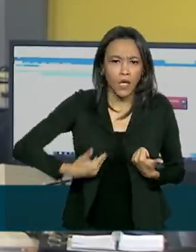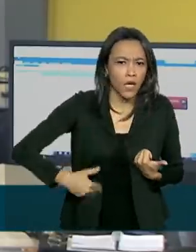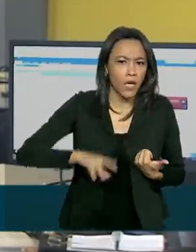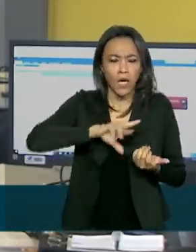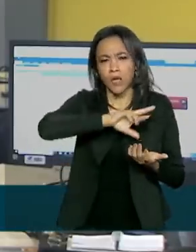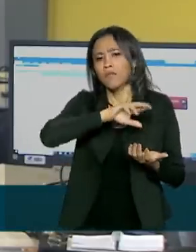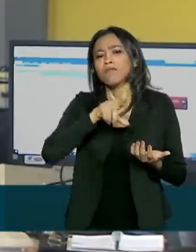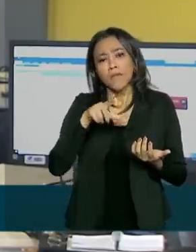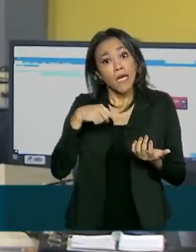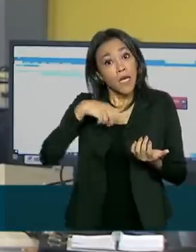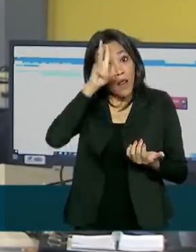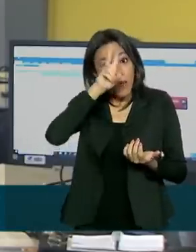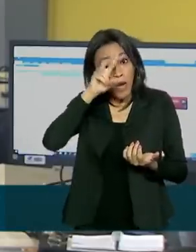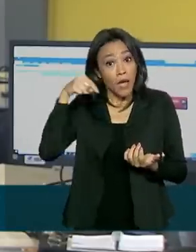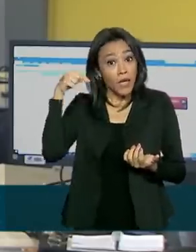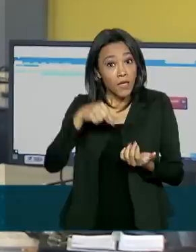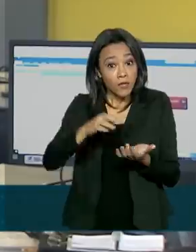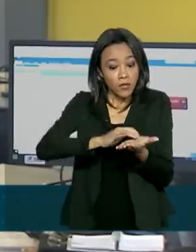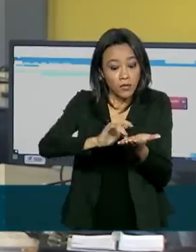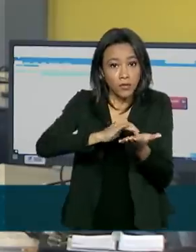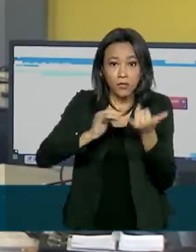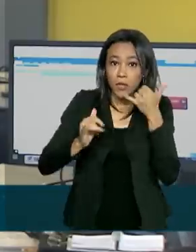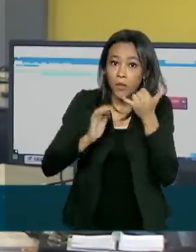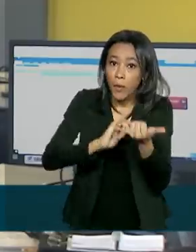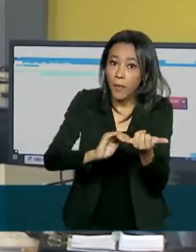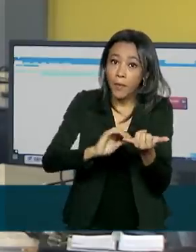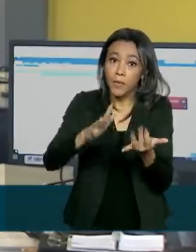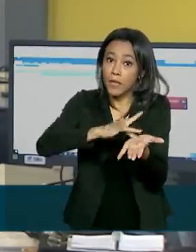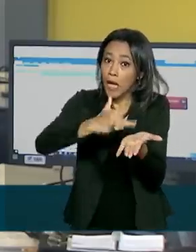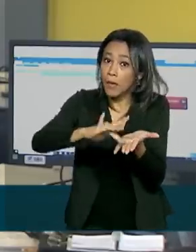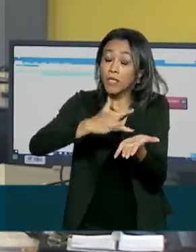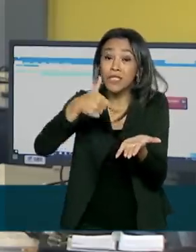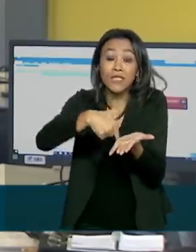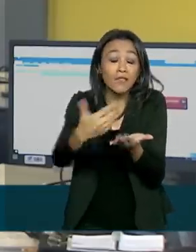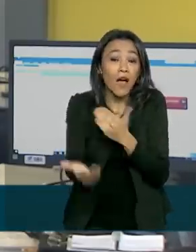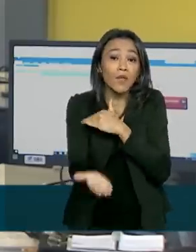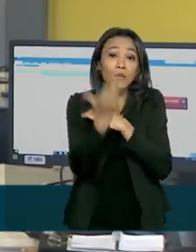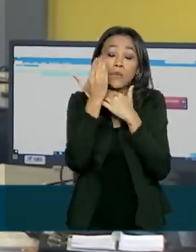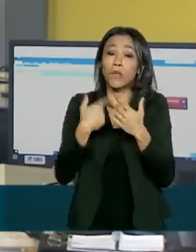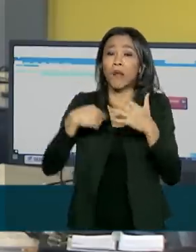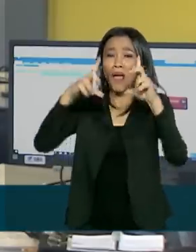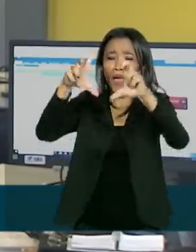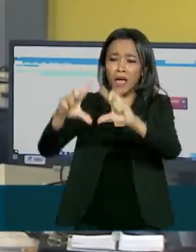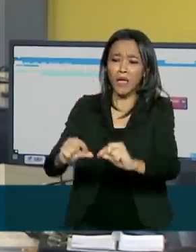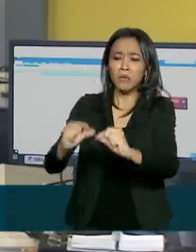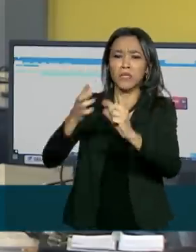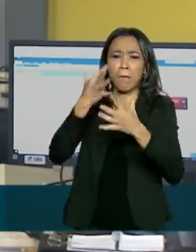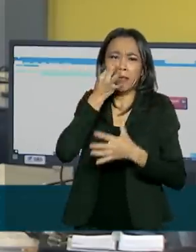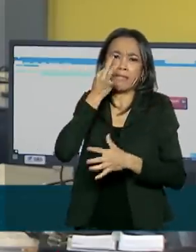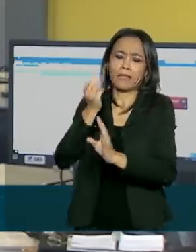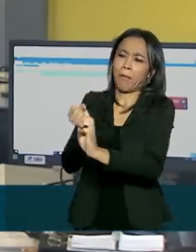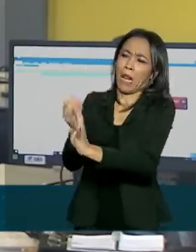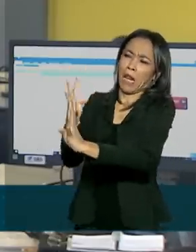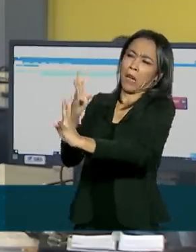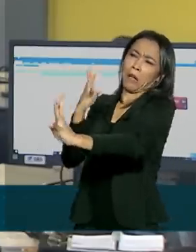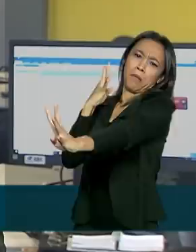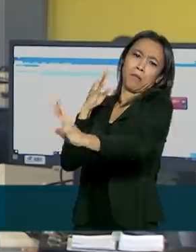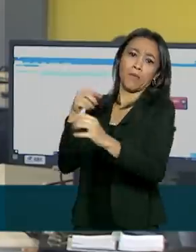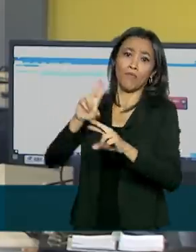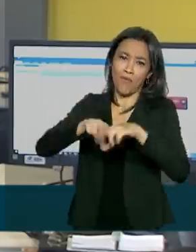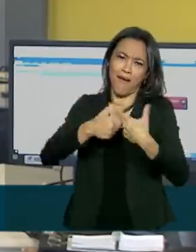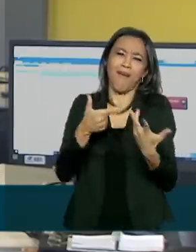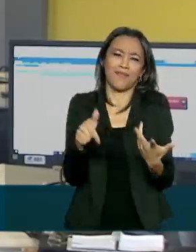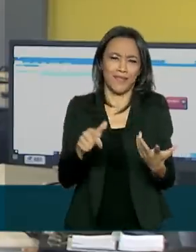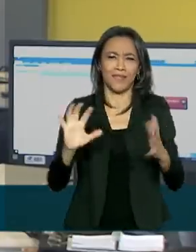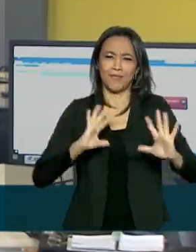E é bom lembrar que essa ferramenta digital vai ser muito útil para reduzir os atendimentos presenciais, o é muito importante, principalmente agora, por